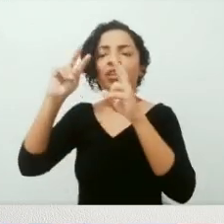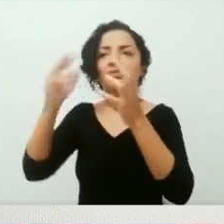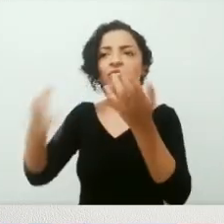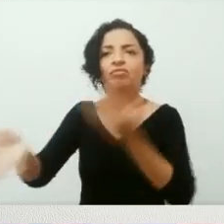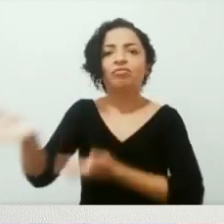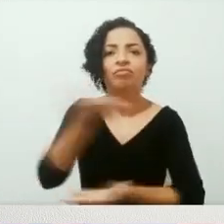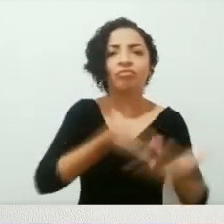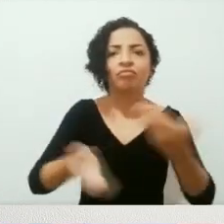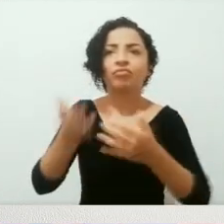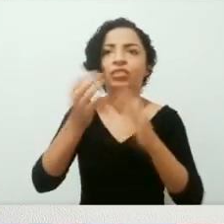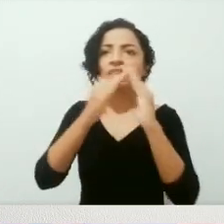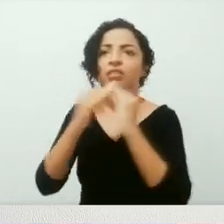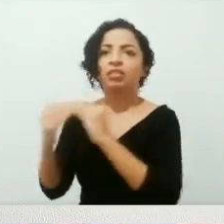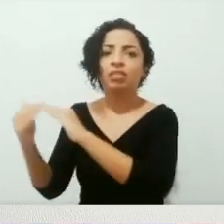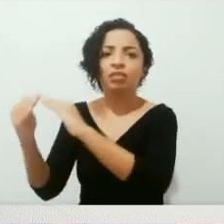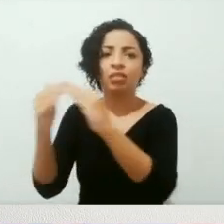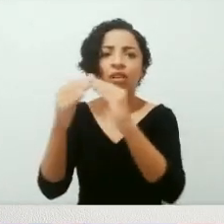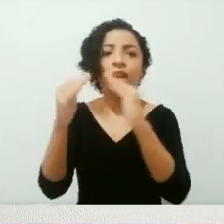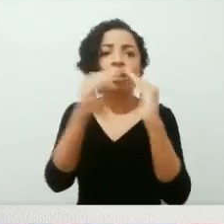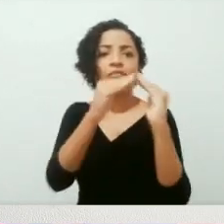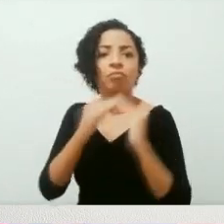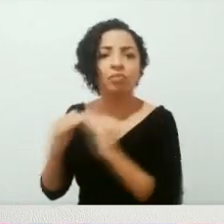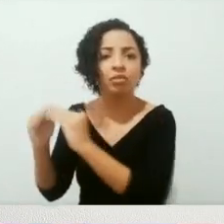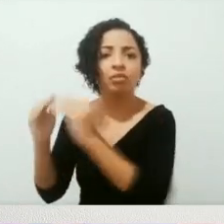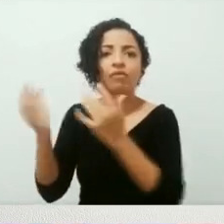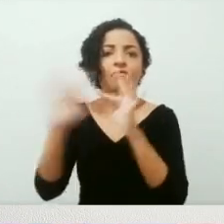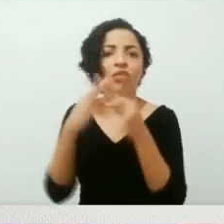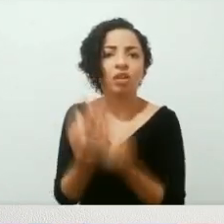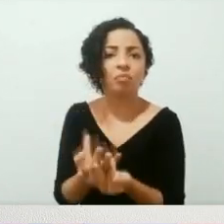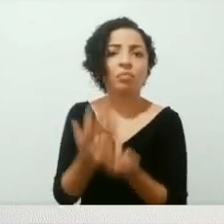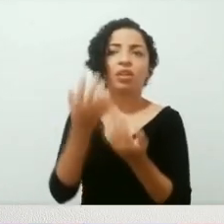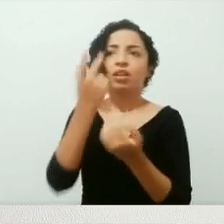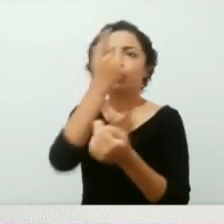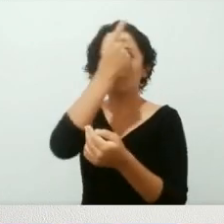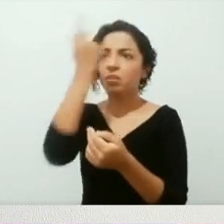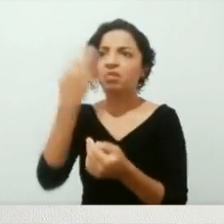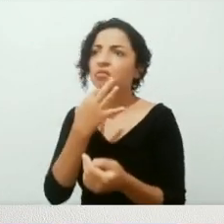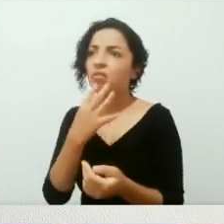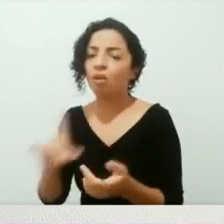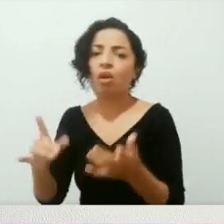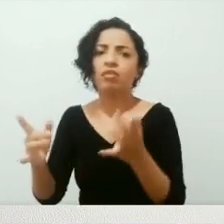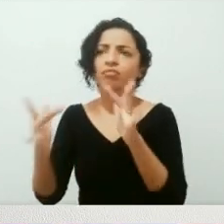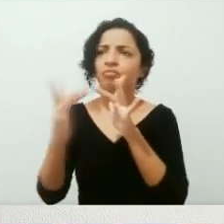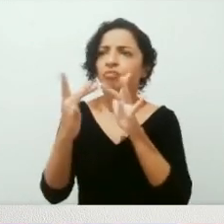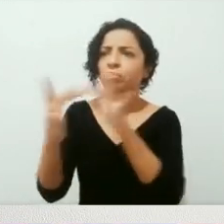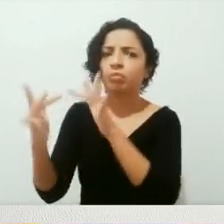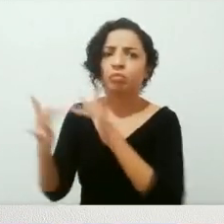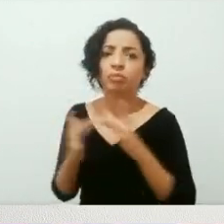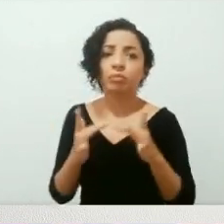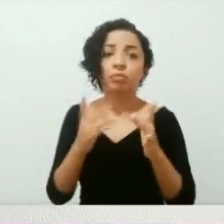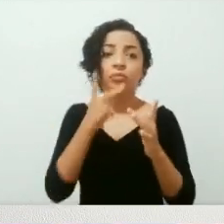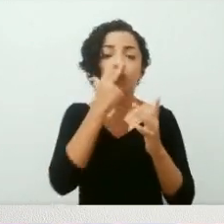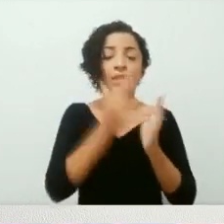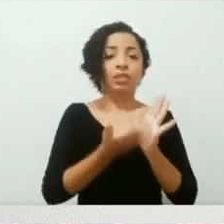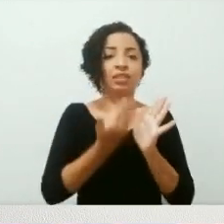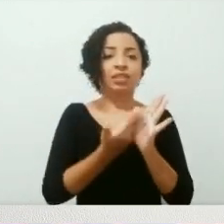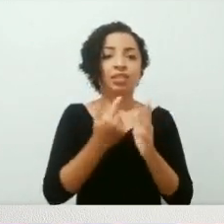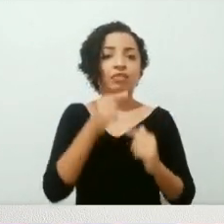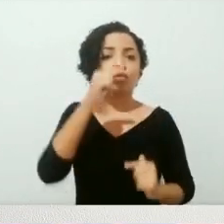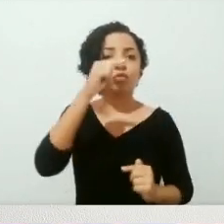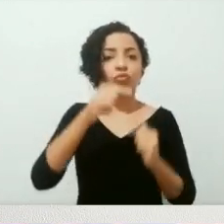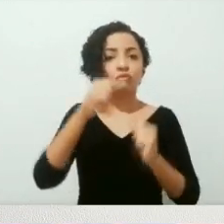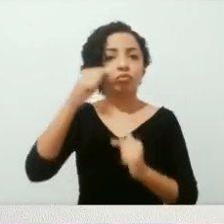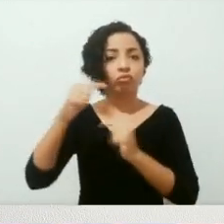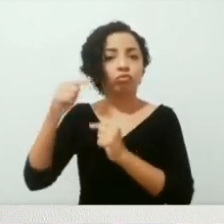vizinhança, e também a relação com desconhecidos. Então, ao longo do livro, gente vai tendo pequenas narrativas da